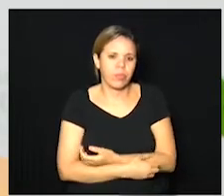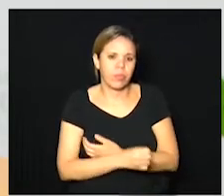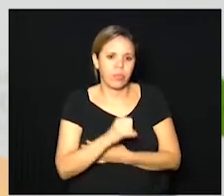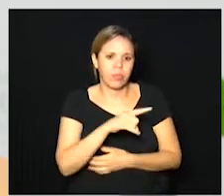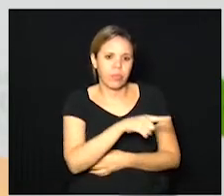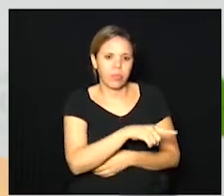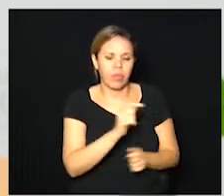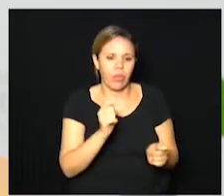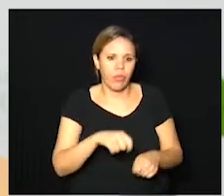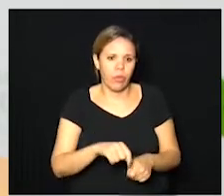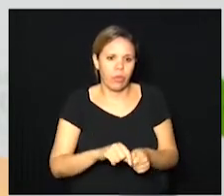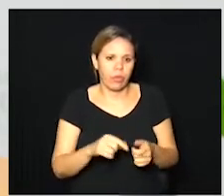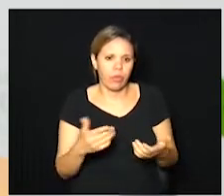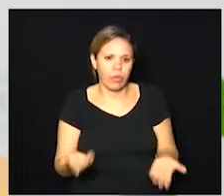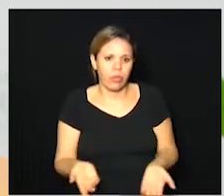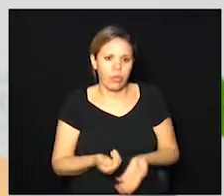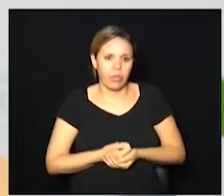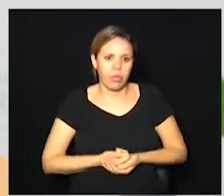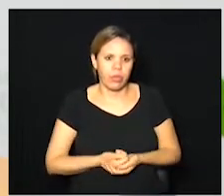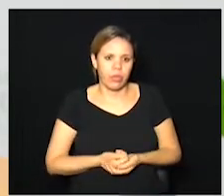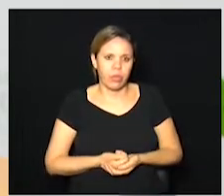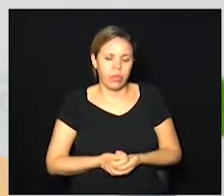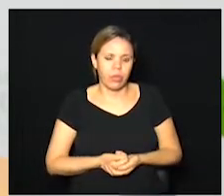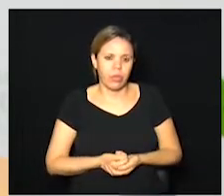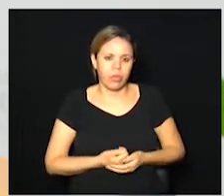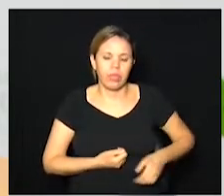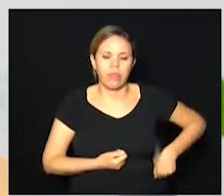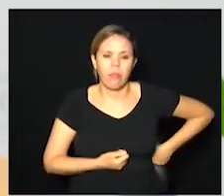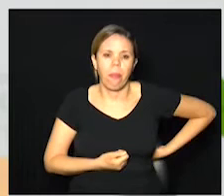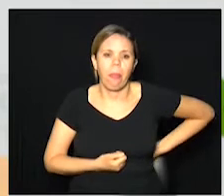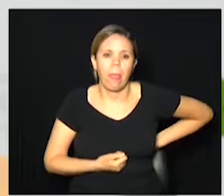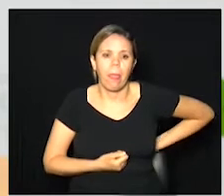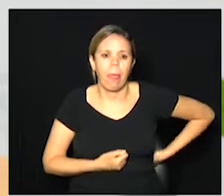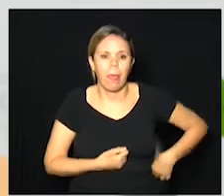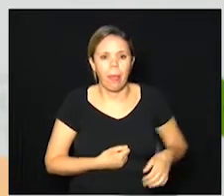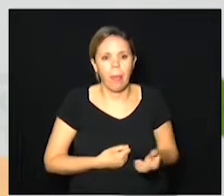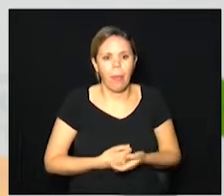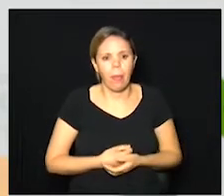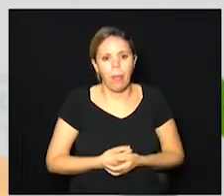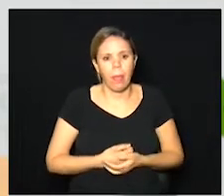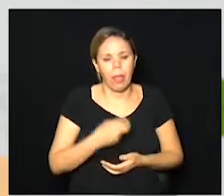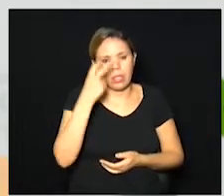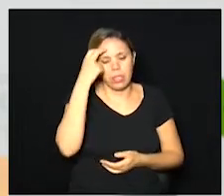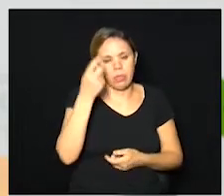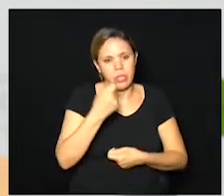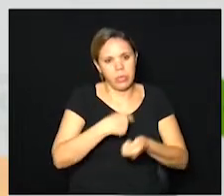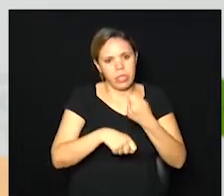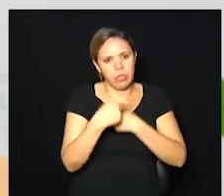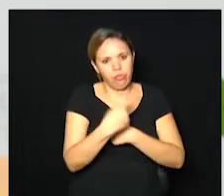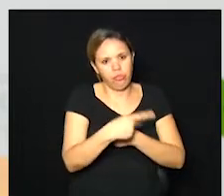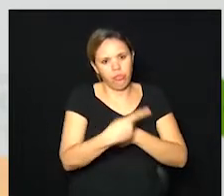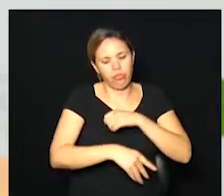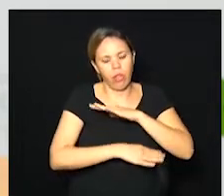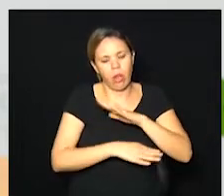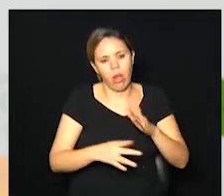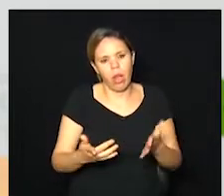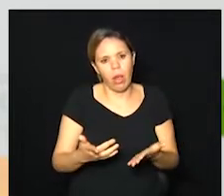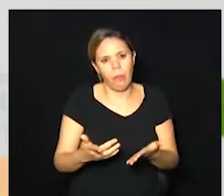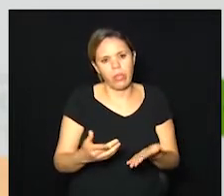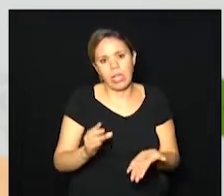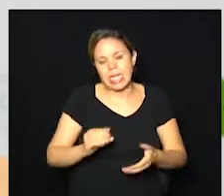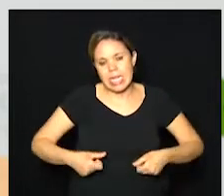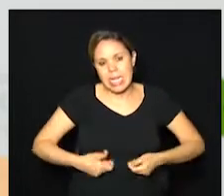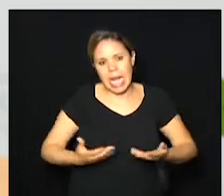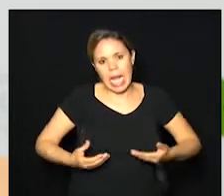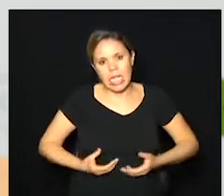fosse, aí é do discernimento do administrador poderia ser gasto